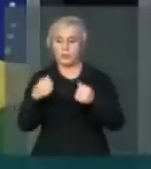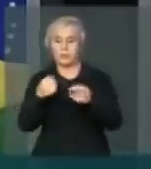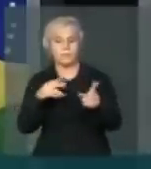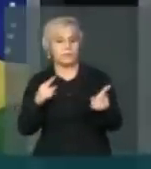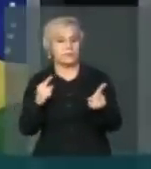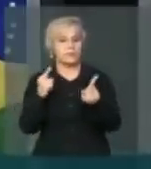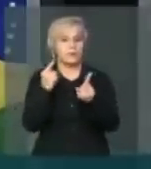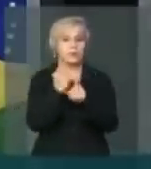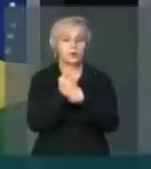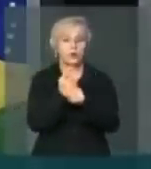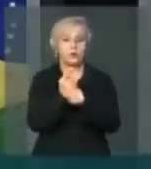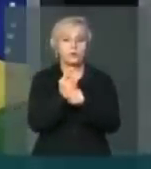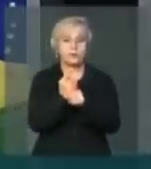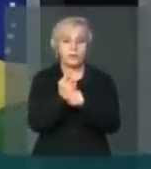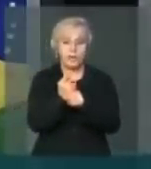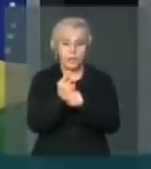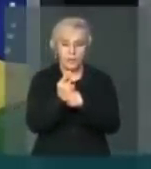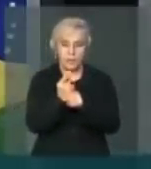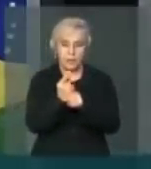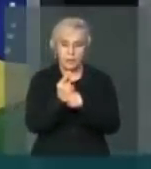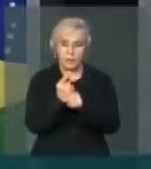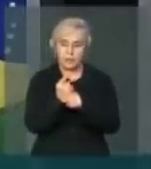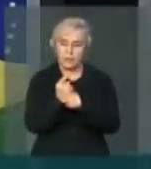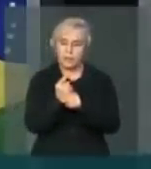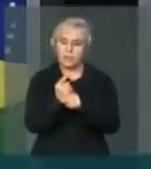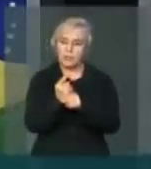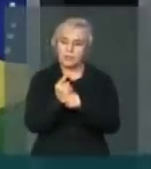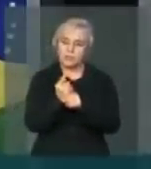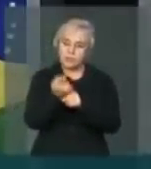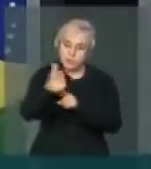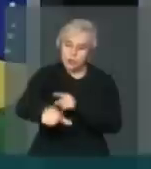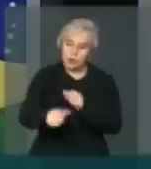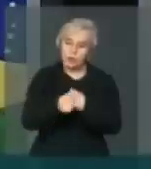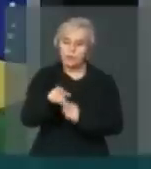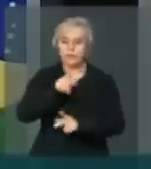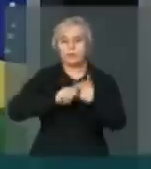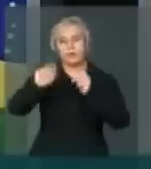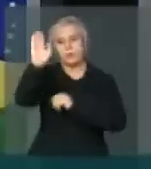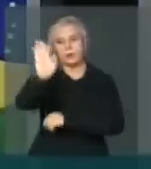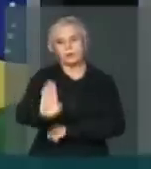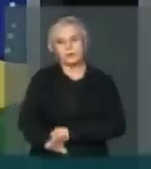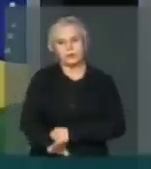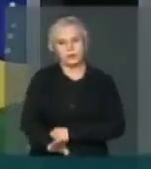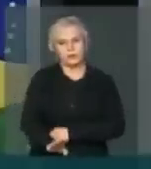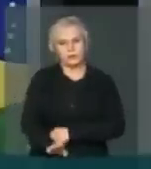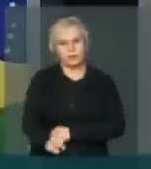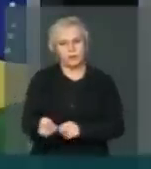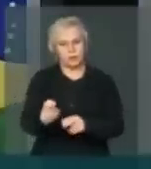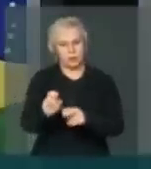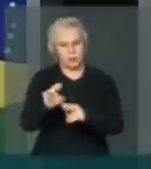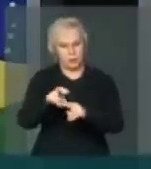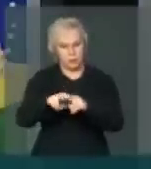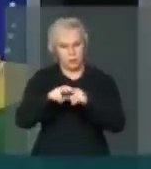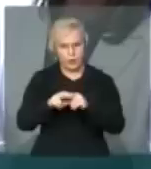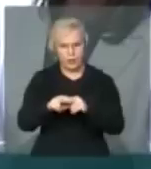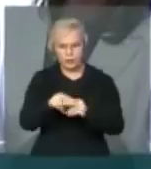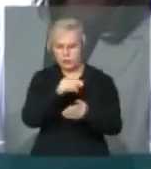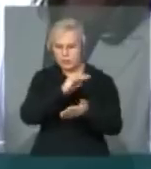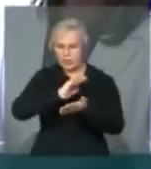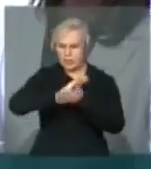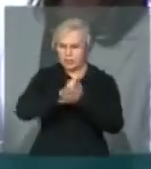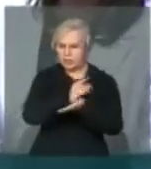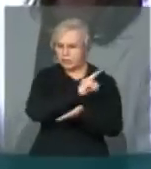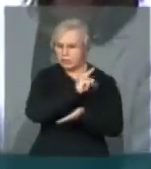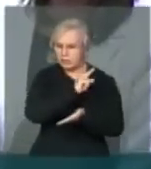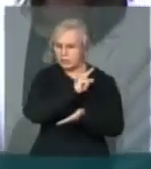Ou se reencontrar Com a população brasileira Não só Pela derrota Com que os trabalhadores brasileiros